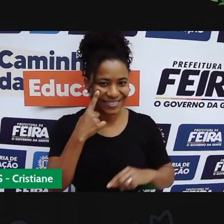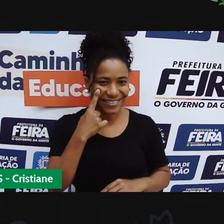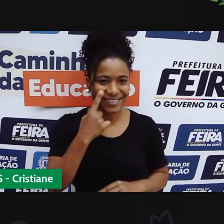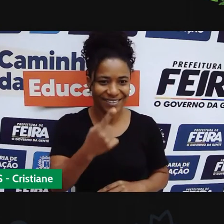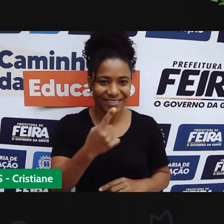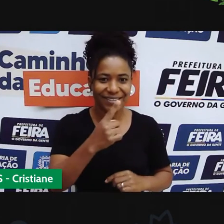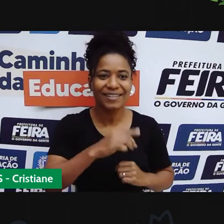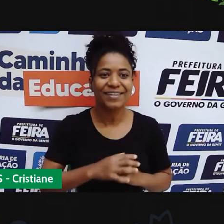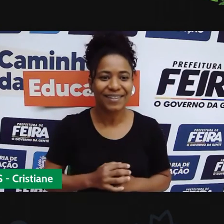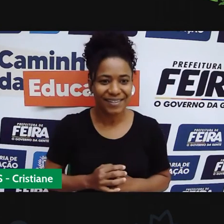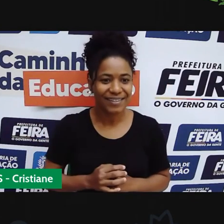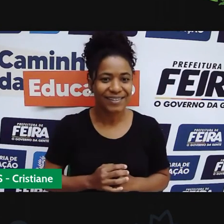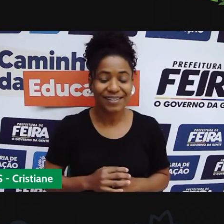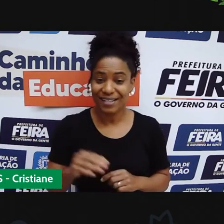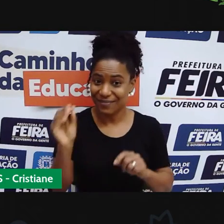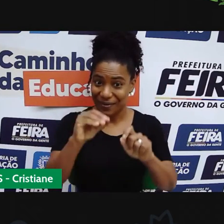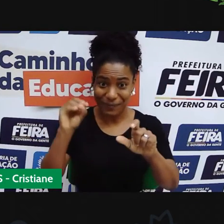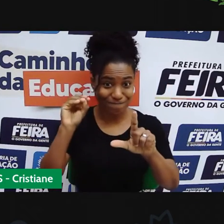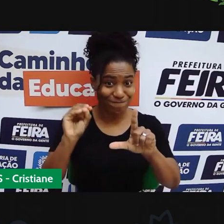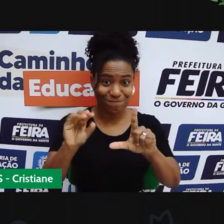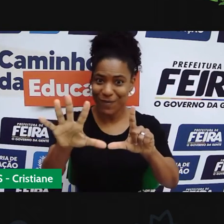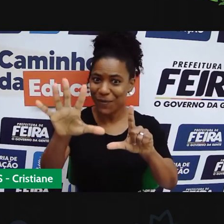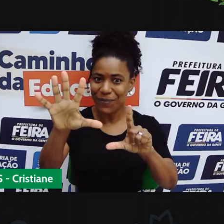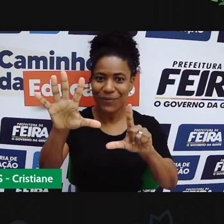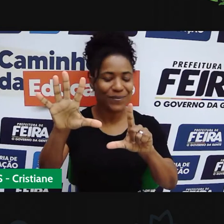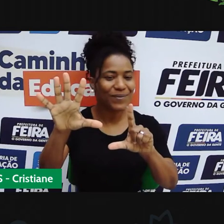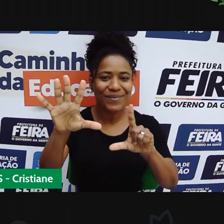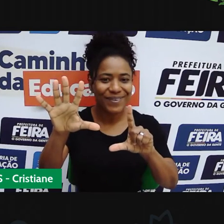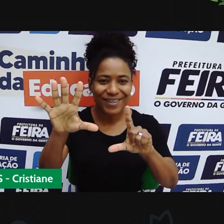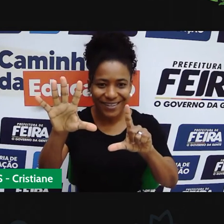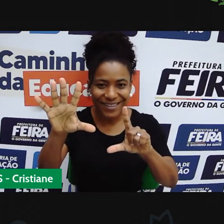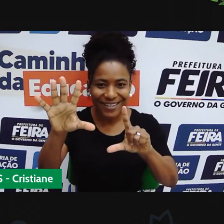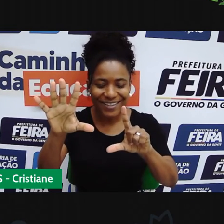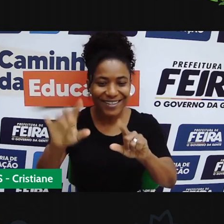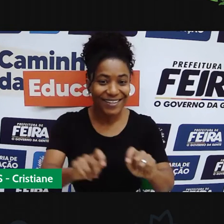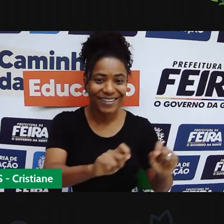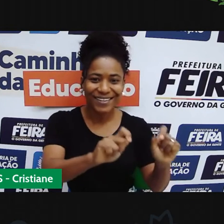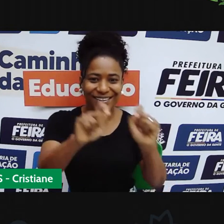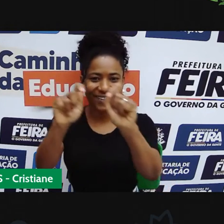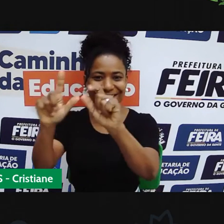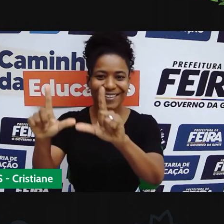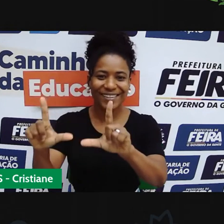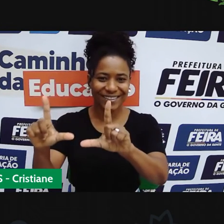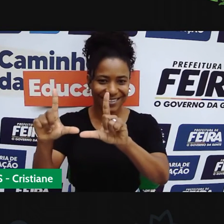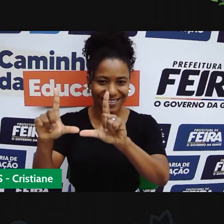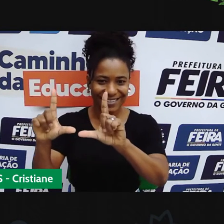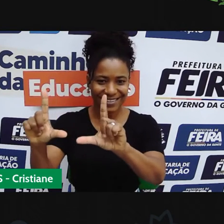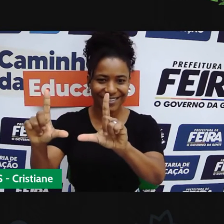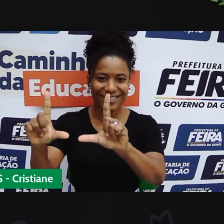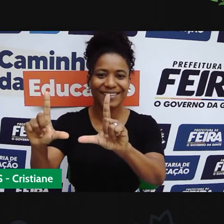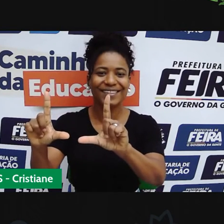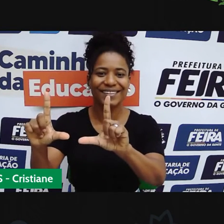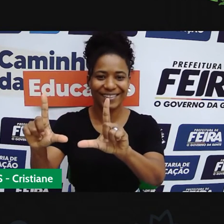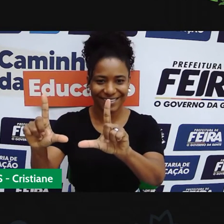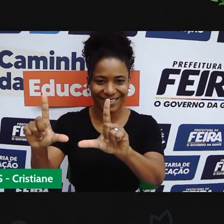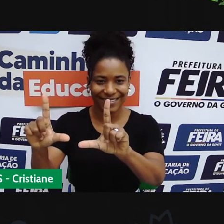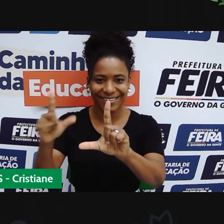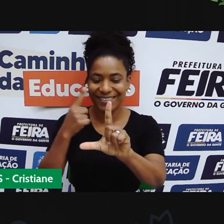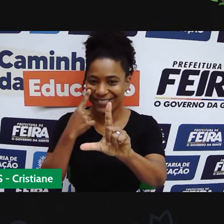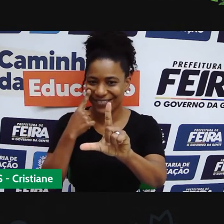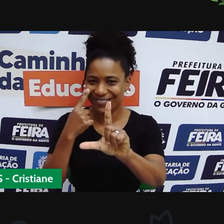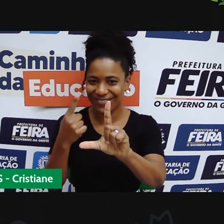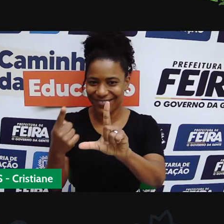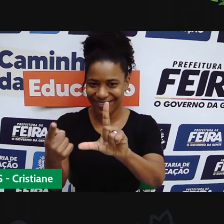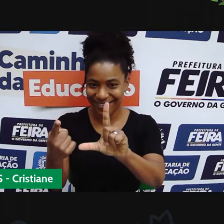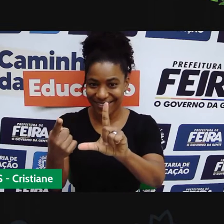e outra mágicazinha para aparecer outra tela que vai ser essa daqui.